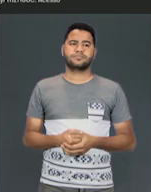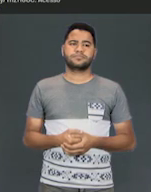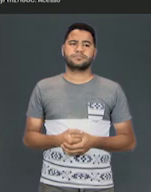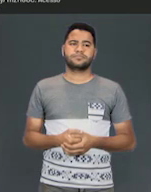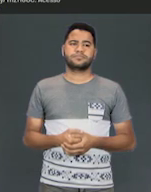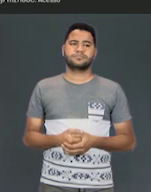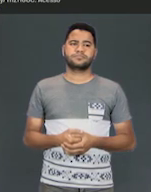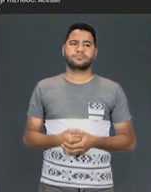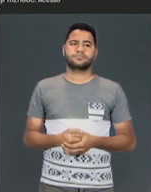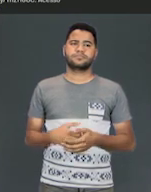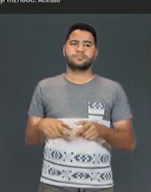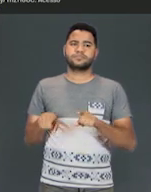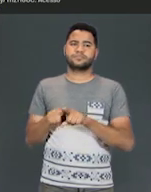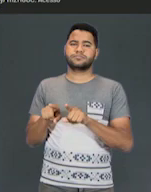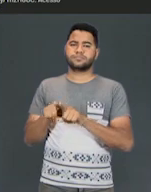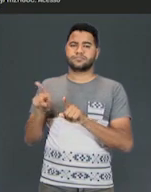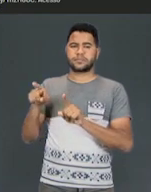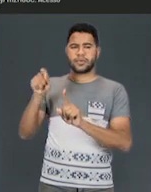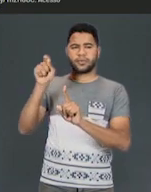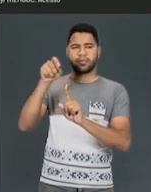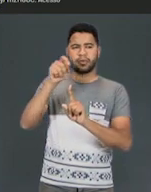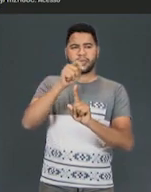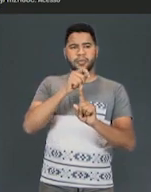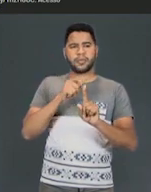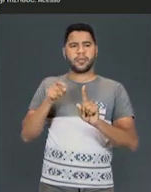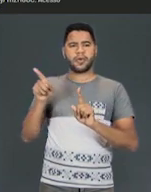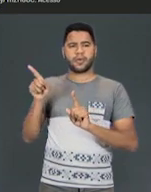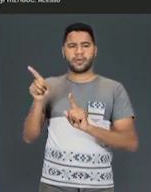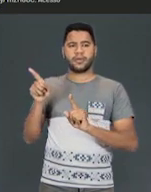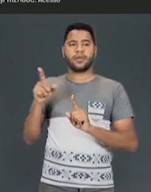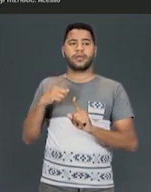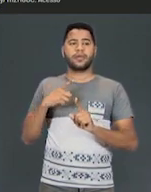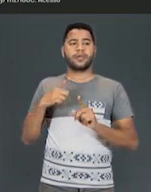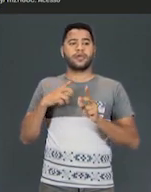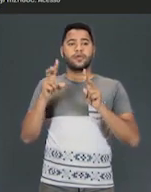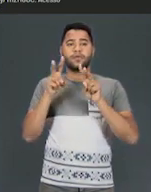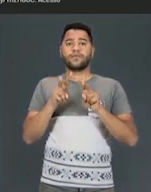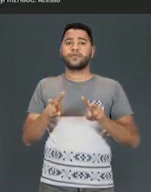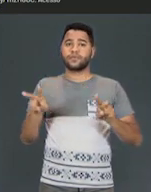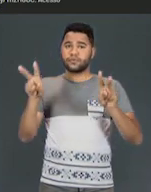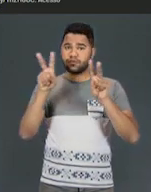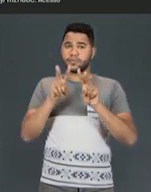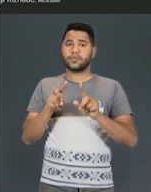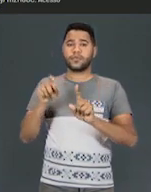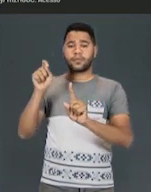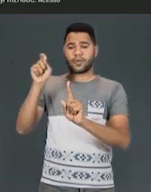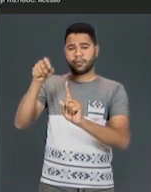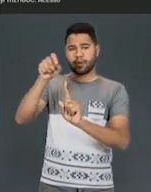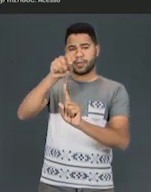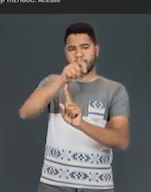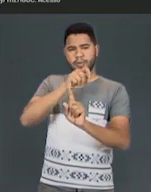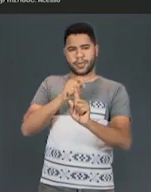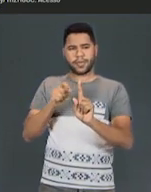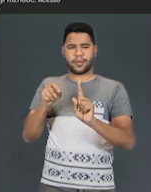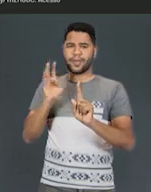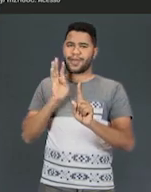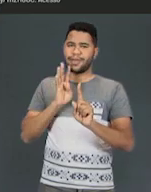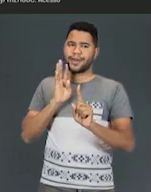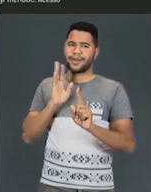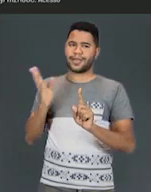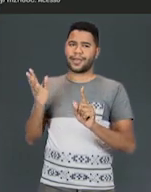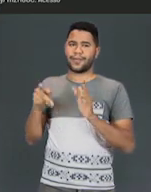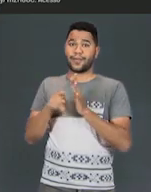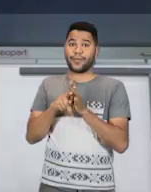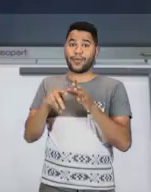And sculpture. Visual Arts também engloba as esculturas, sim. Olha que legal essa escultura de